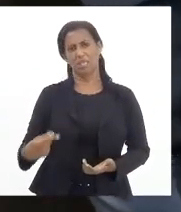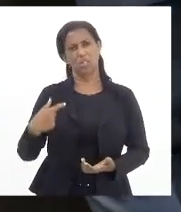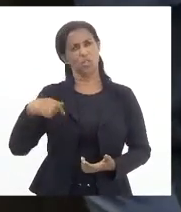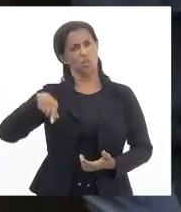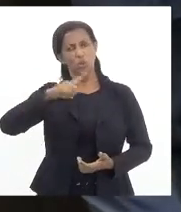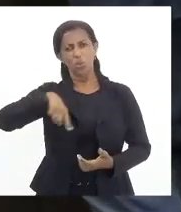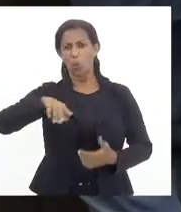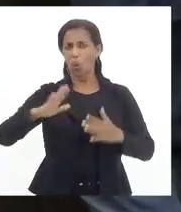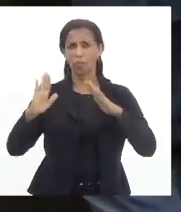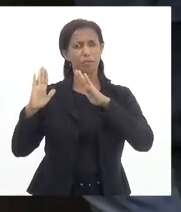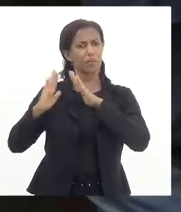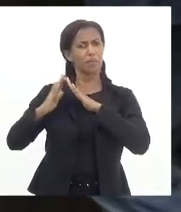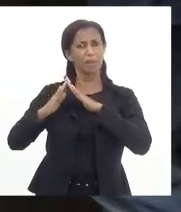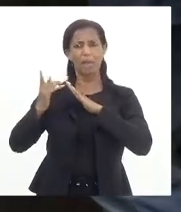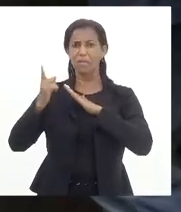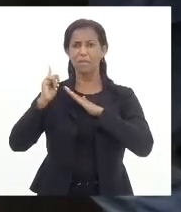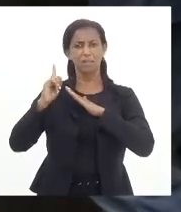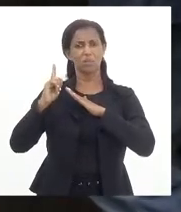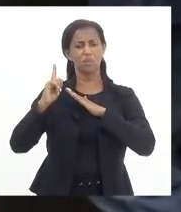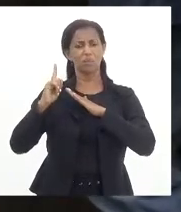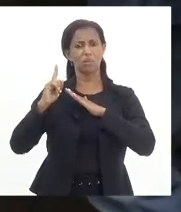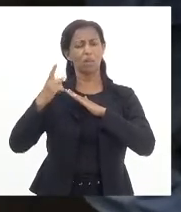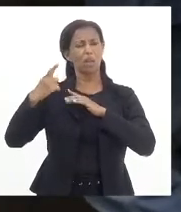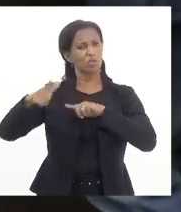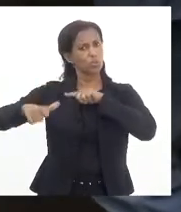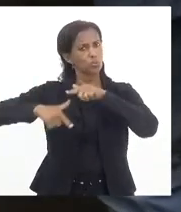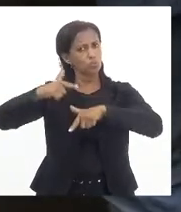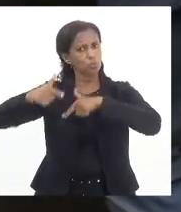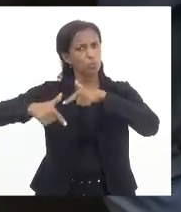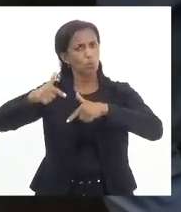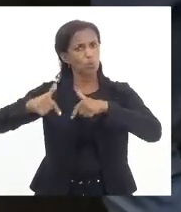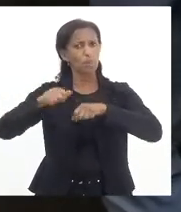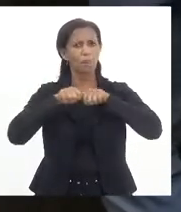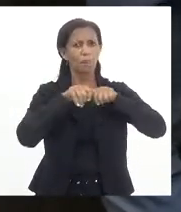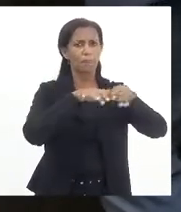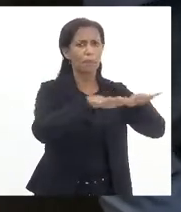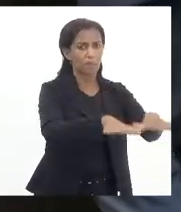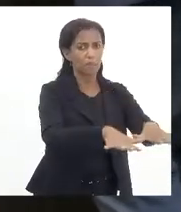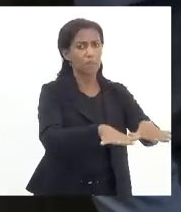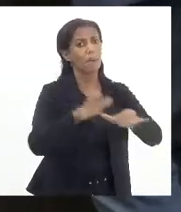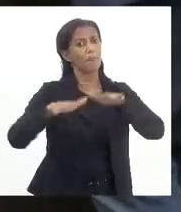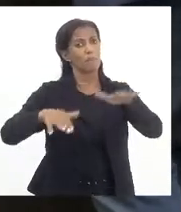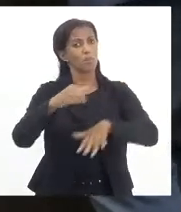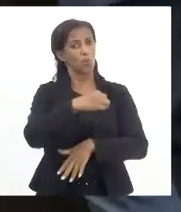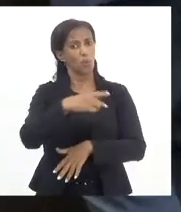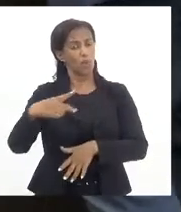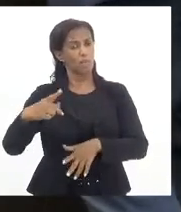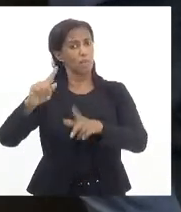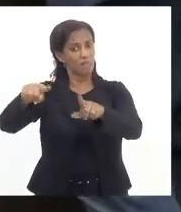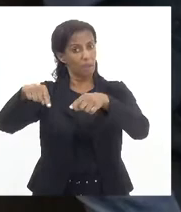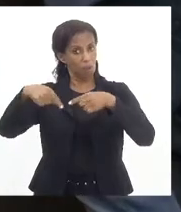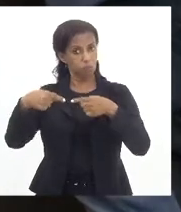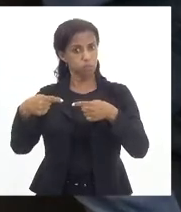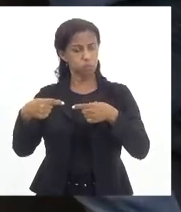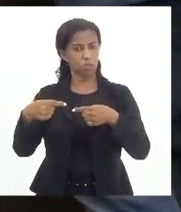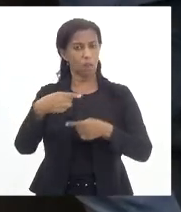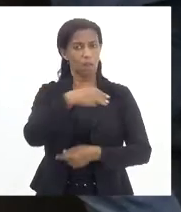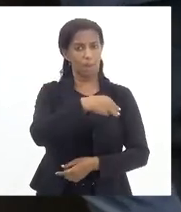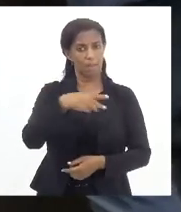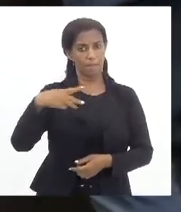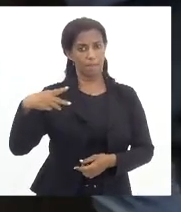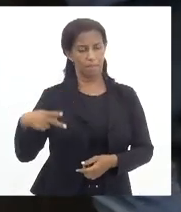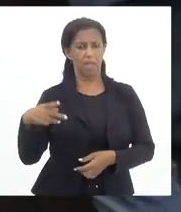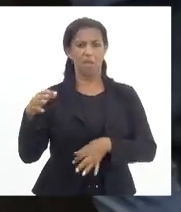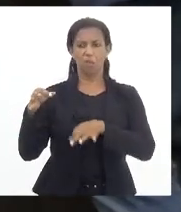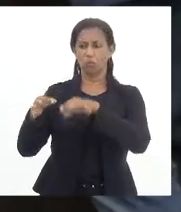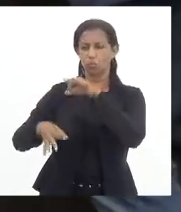O Ministério Público merece nosso respeito, apesar de ter uns lá que infelizmente interpõem a ação contra a gente. O Ministério Público, o